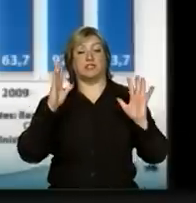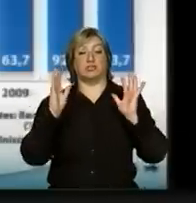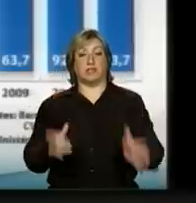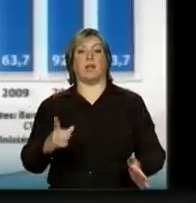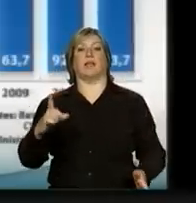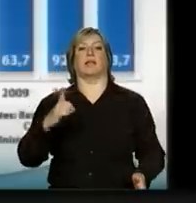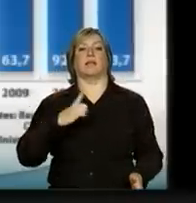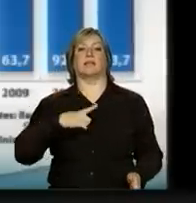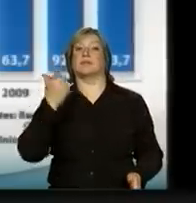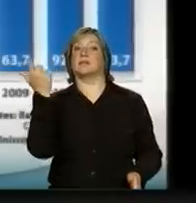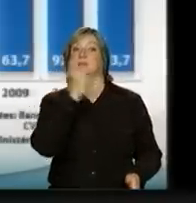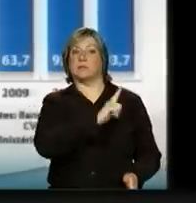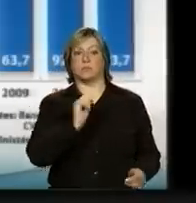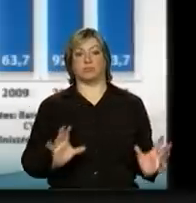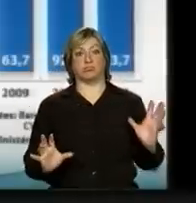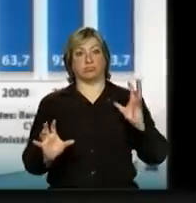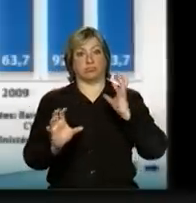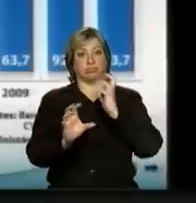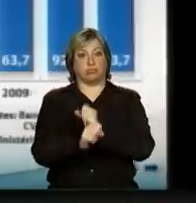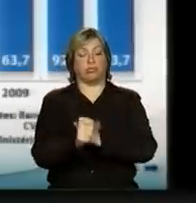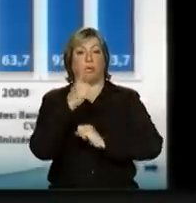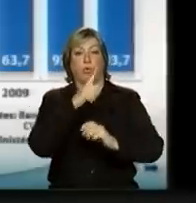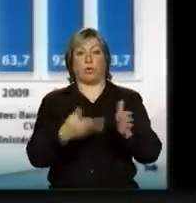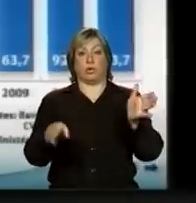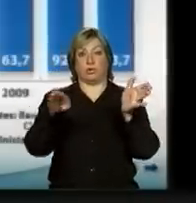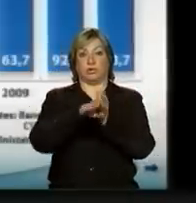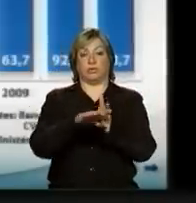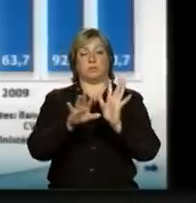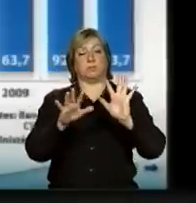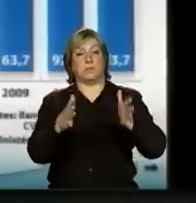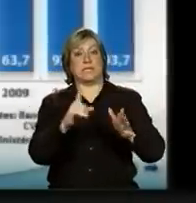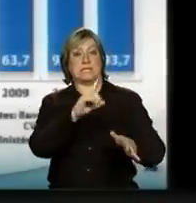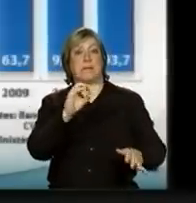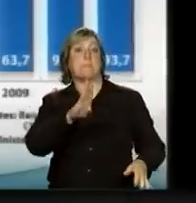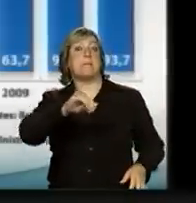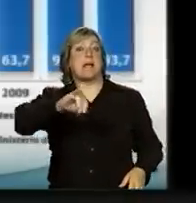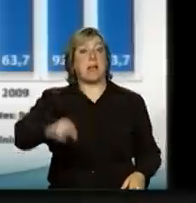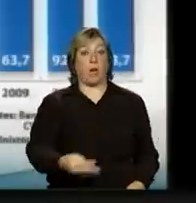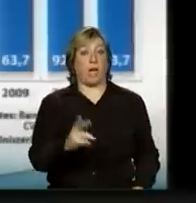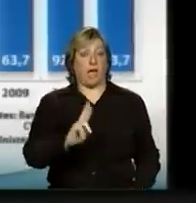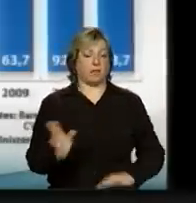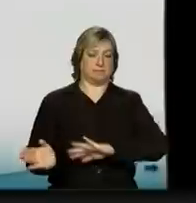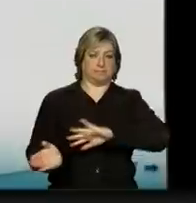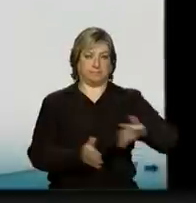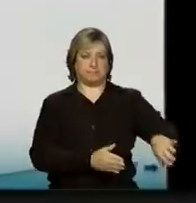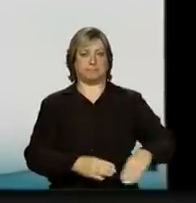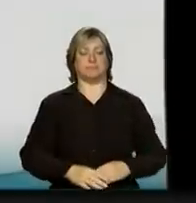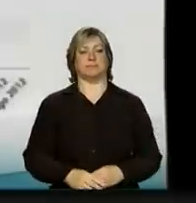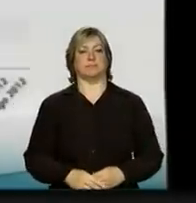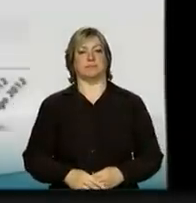ganhando volume, chegando a cerca de 100 bilhões de reais, passamos adiante.